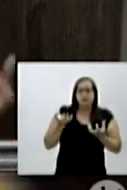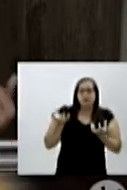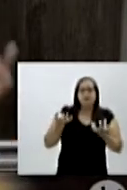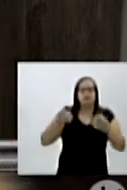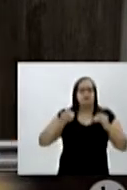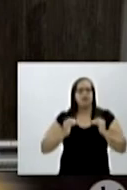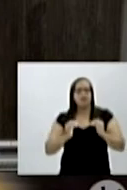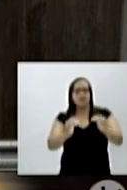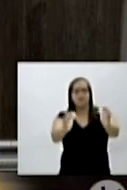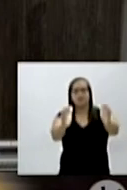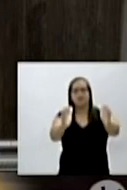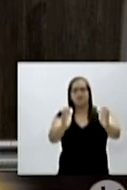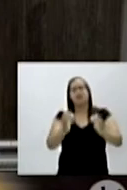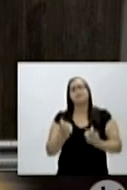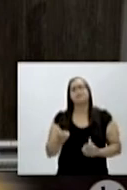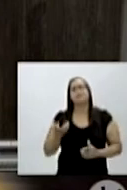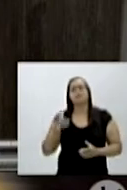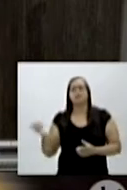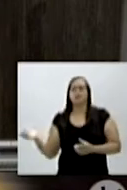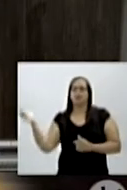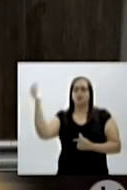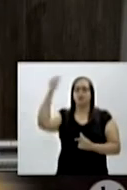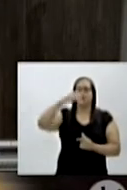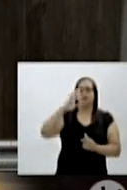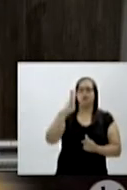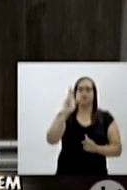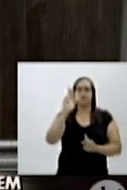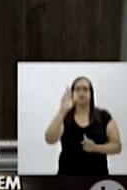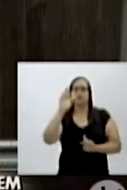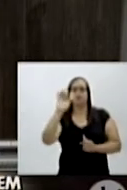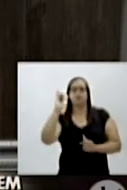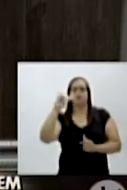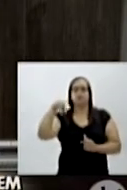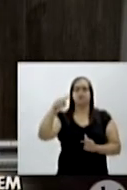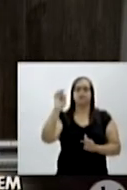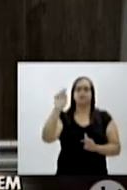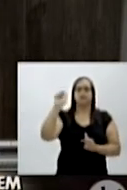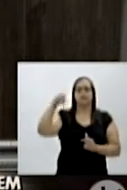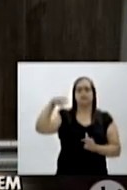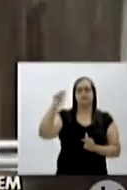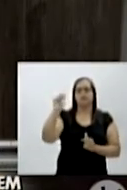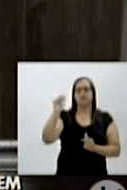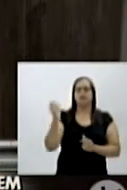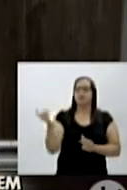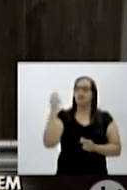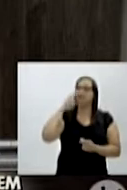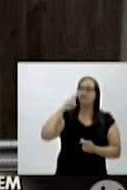me trazer, levar ela lá. Aí eu voltei para a Buritama e levei essa luna para lá. Eles viram ela,